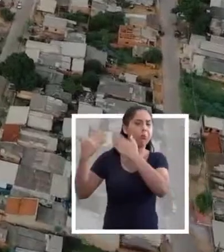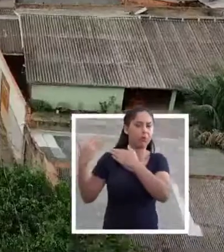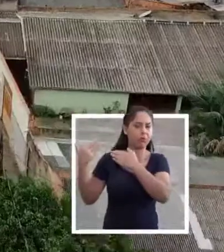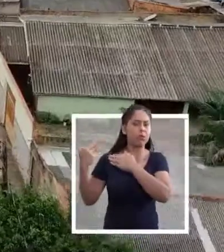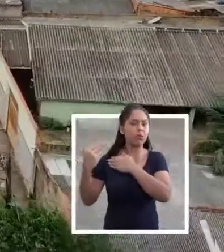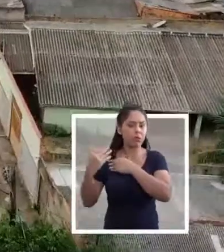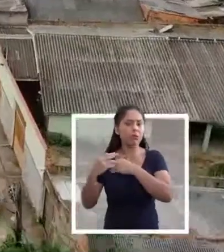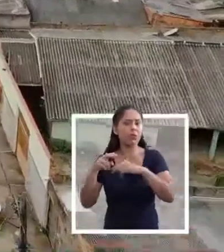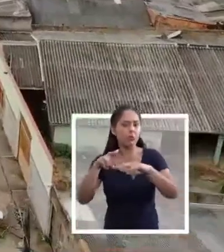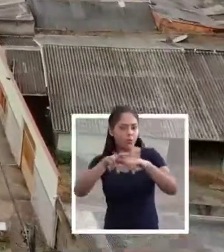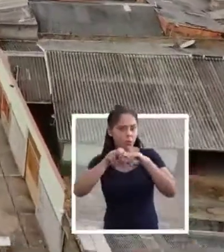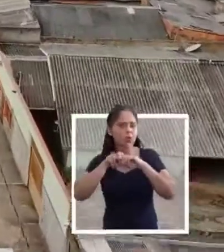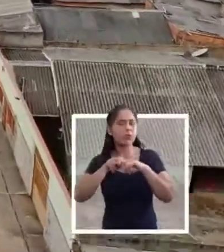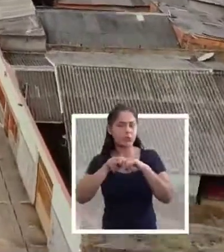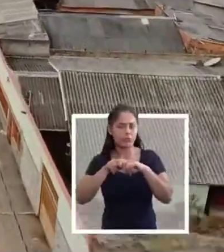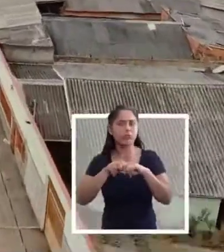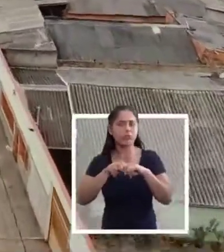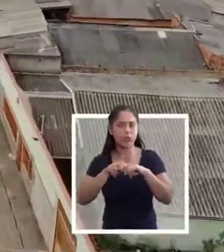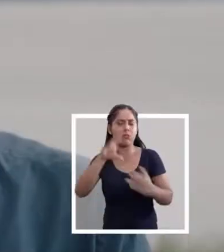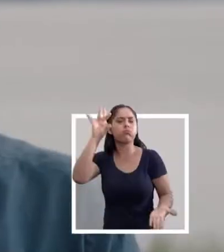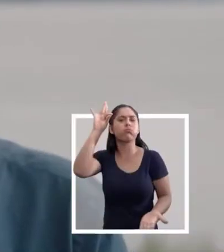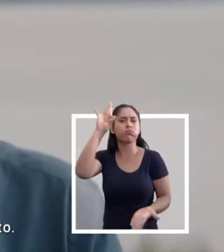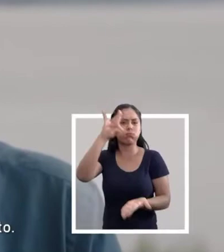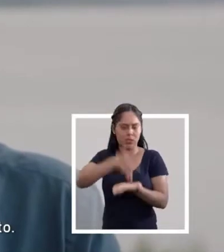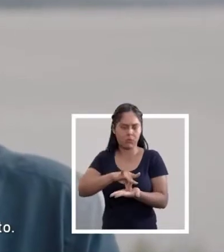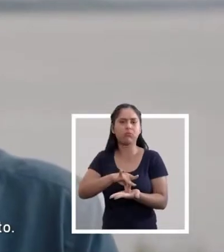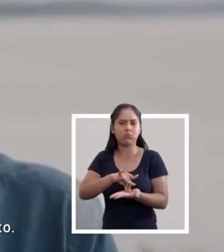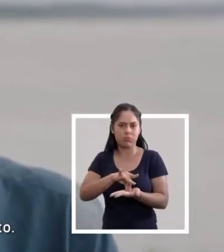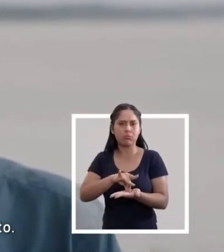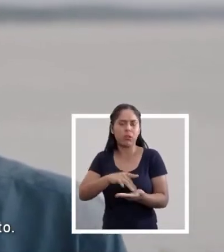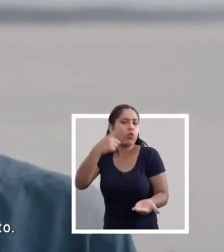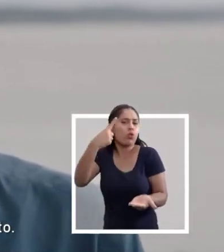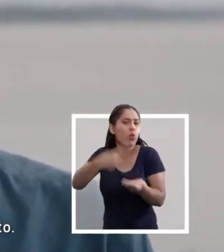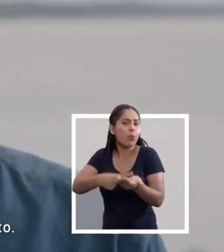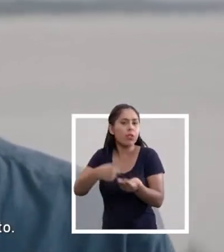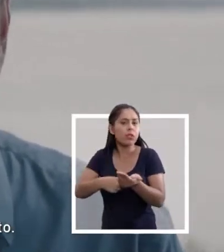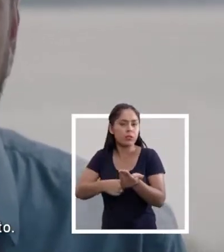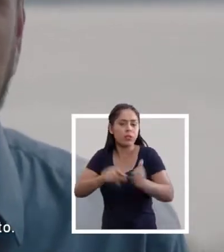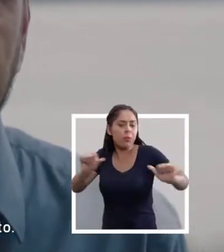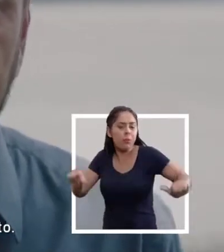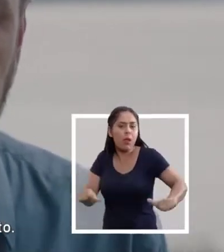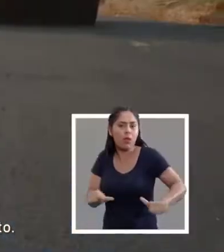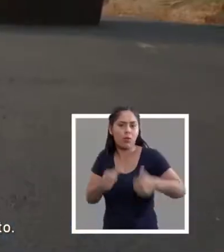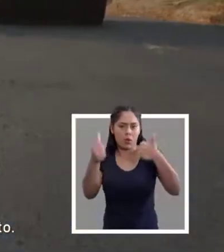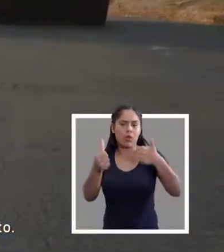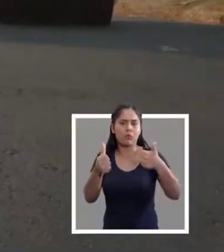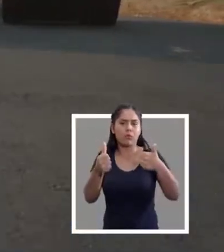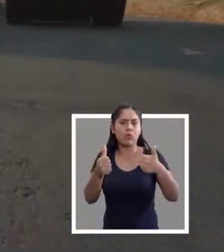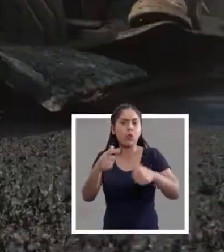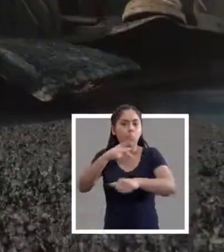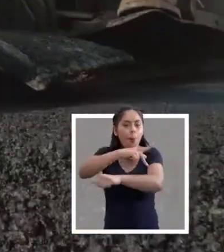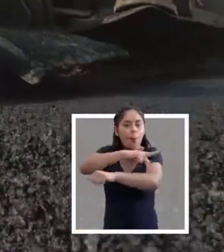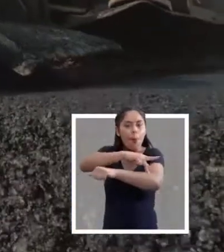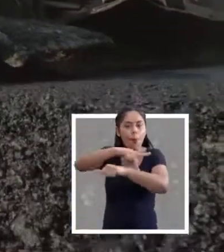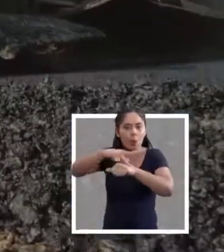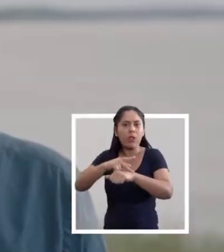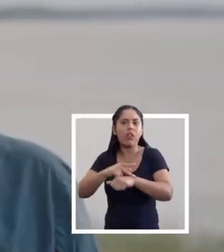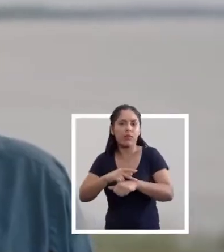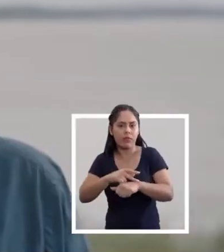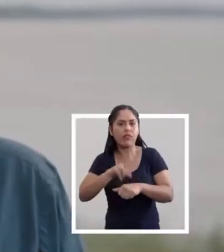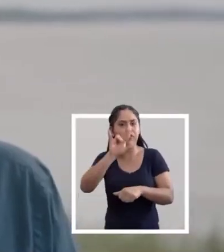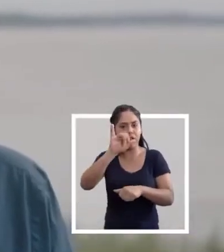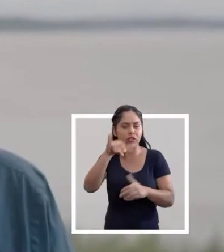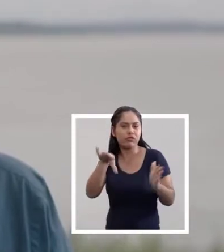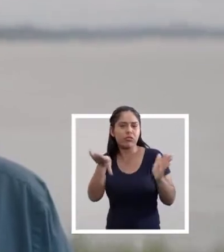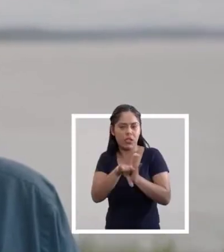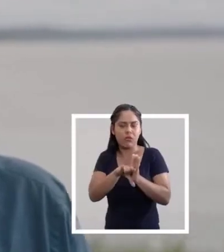antecederam. Portanto, hoje tenho credibilidade para fazer o compromisso de superar esse feito. O